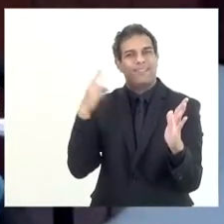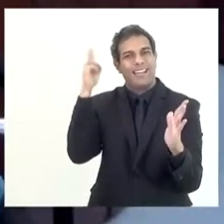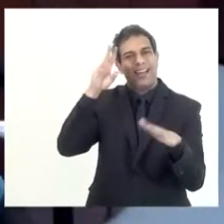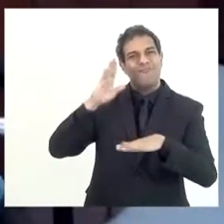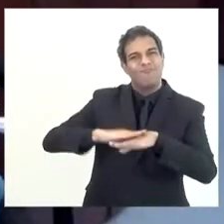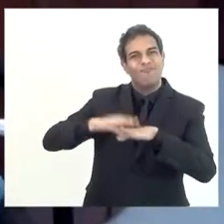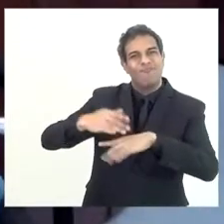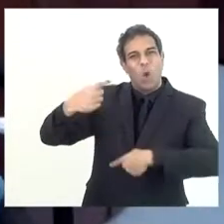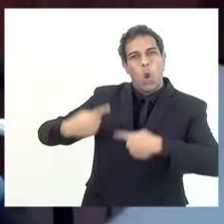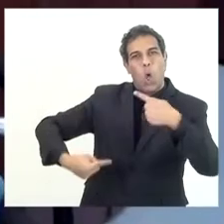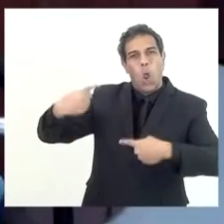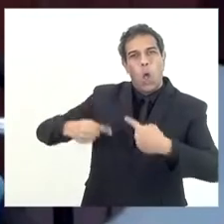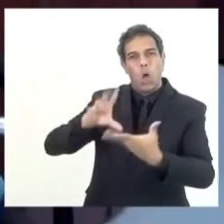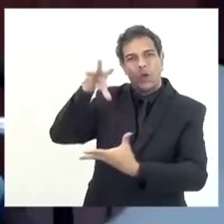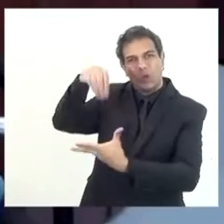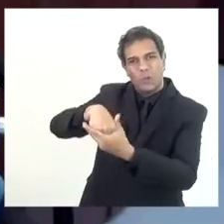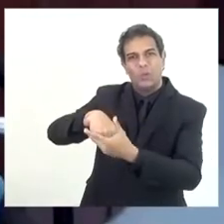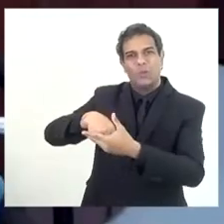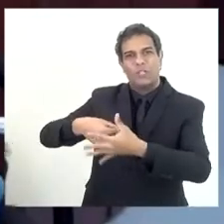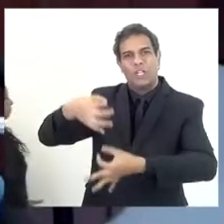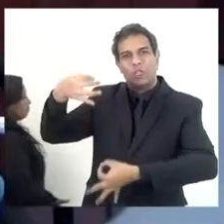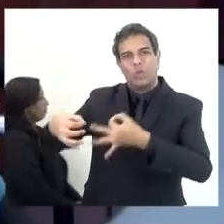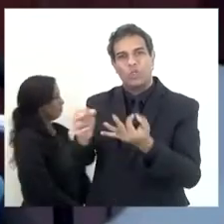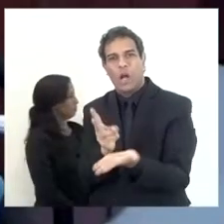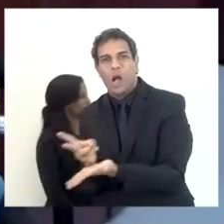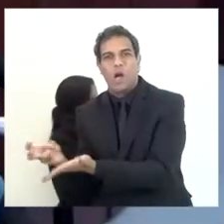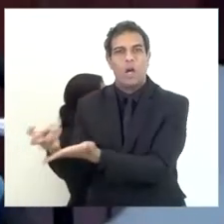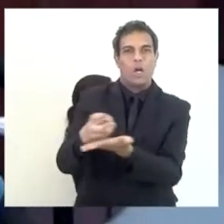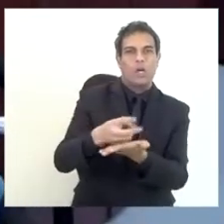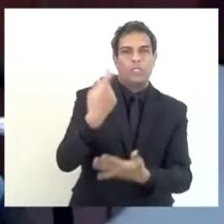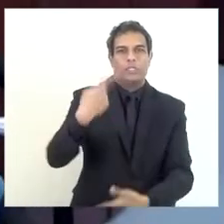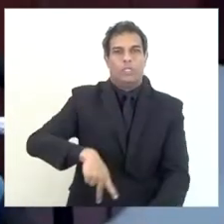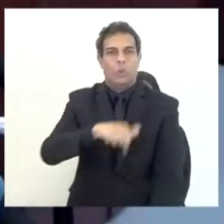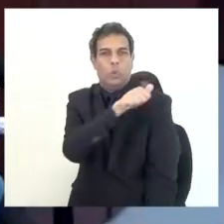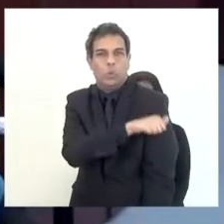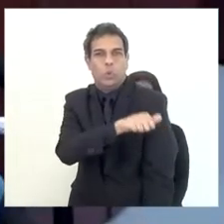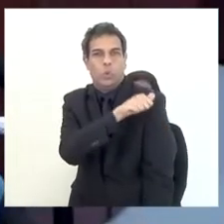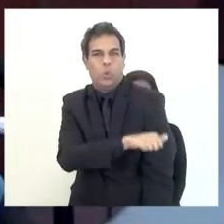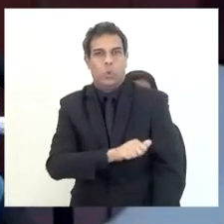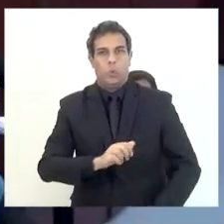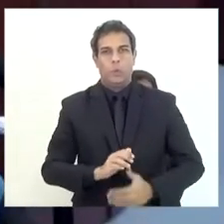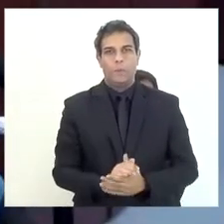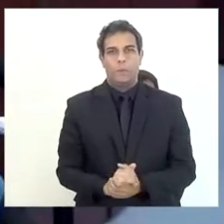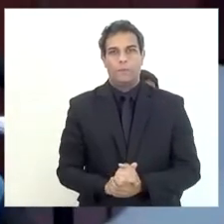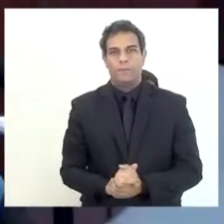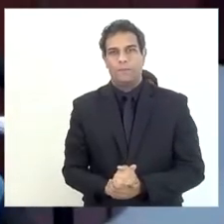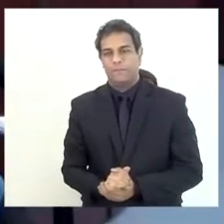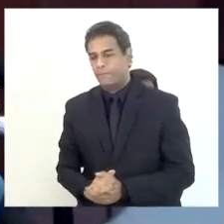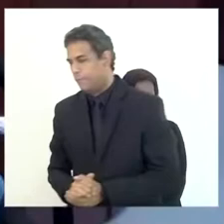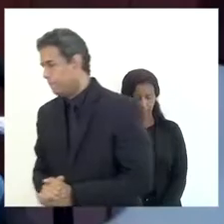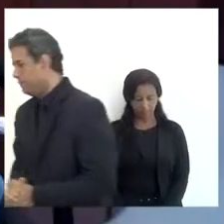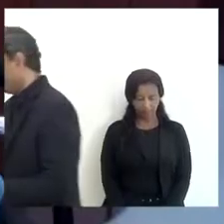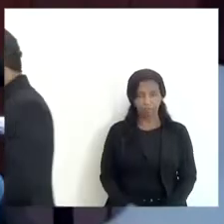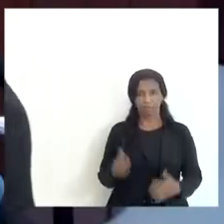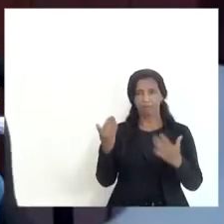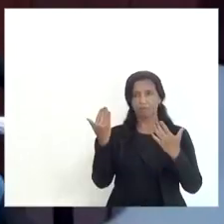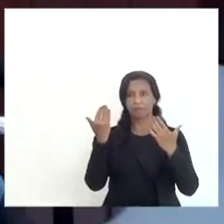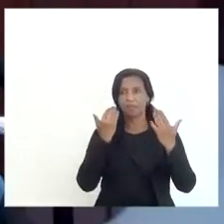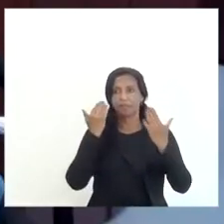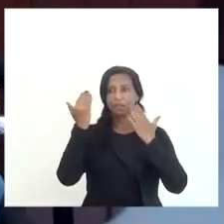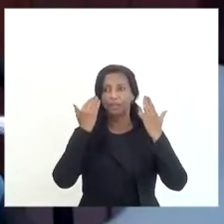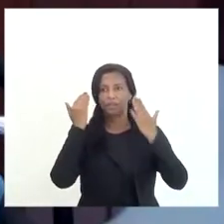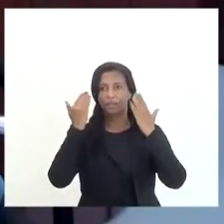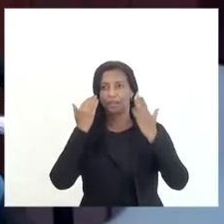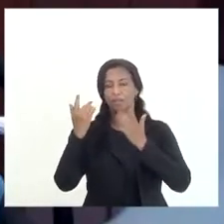oportunidade de ter com o Tribunal de Contas sobre o tema da provisão de perdas em relação à dívida